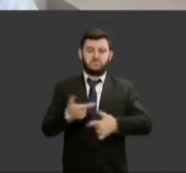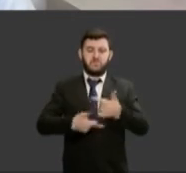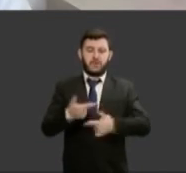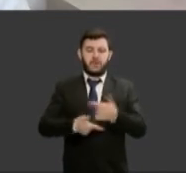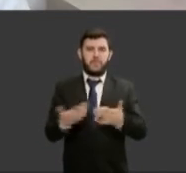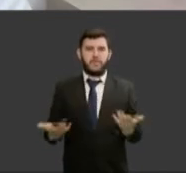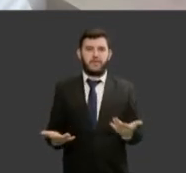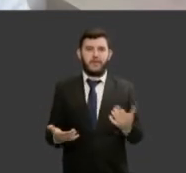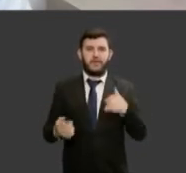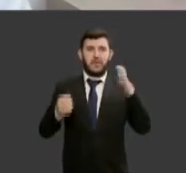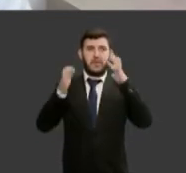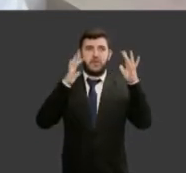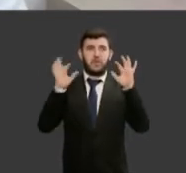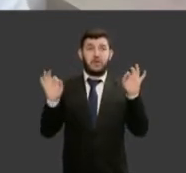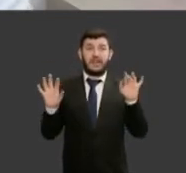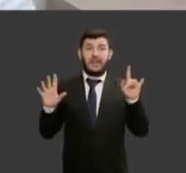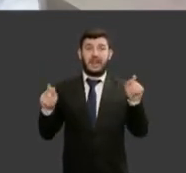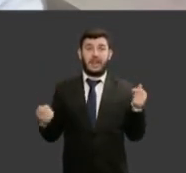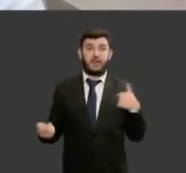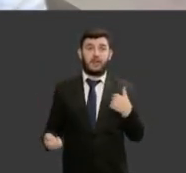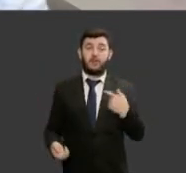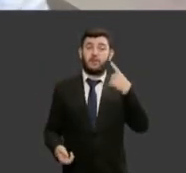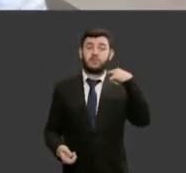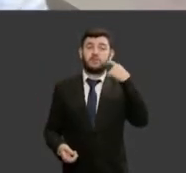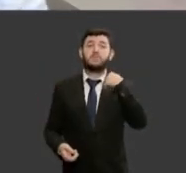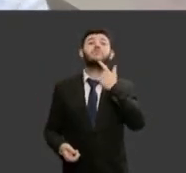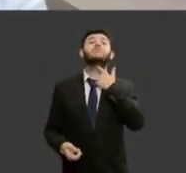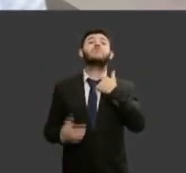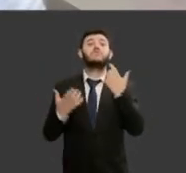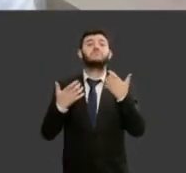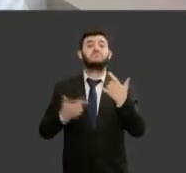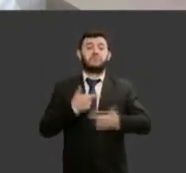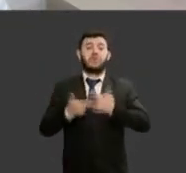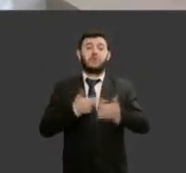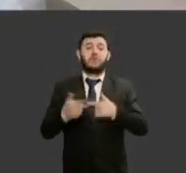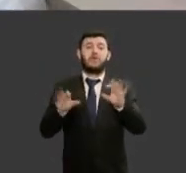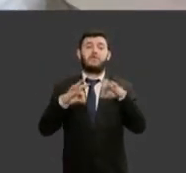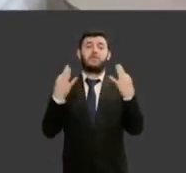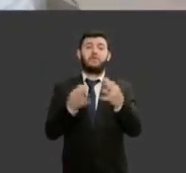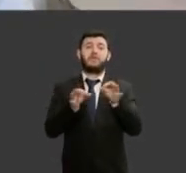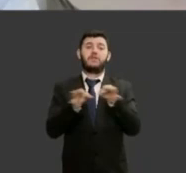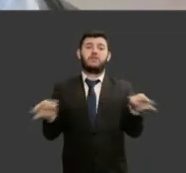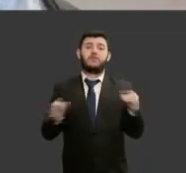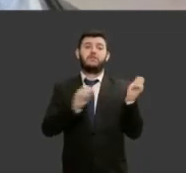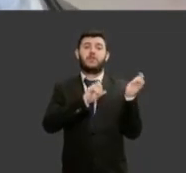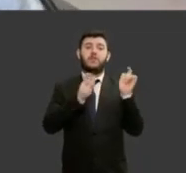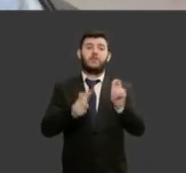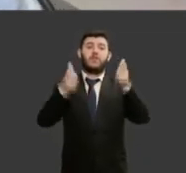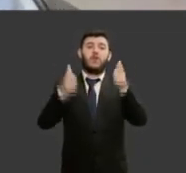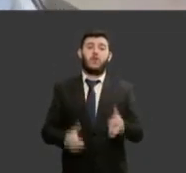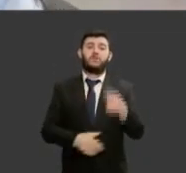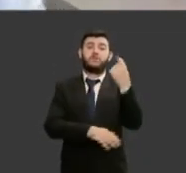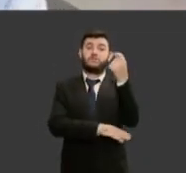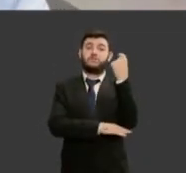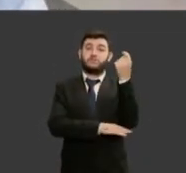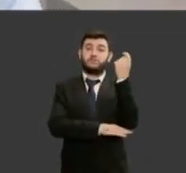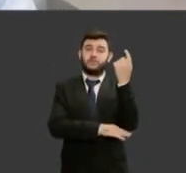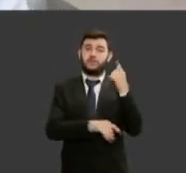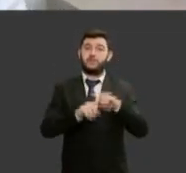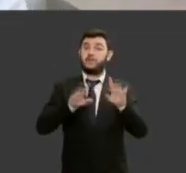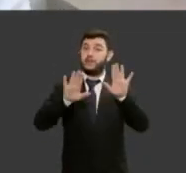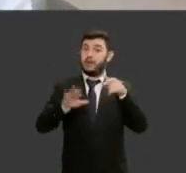sempre quis ser uma advogada eu venho de uma família sempre tradicional do Rio Grande do Sul sempre estudei em escola